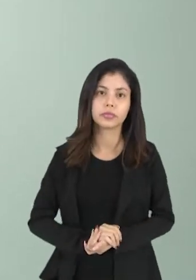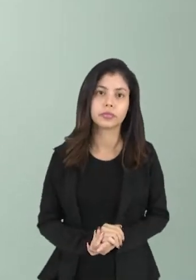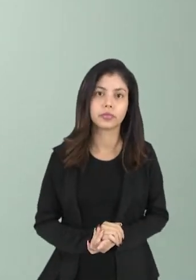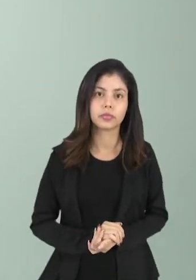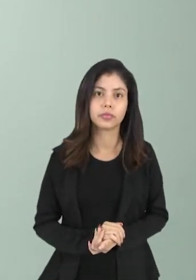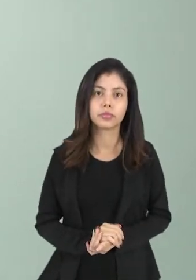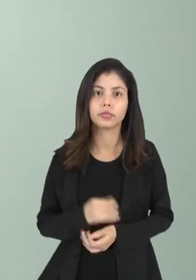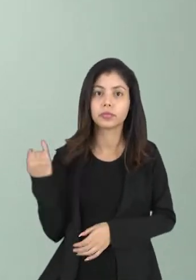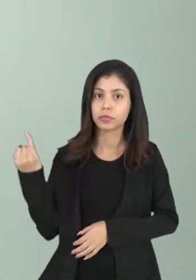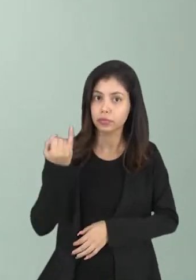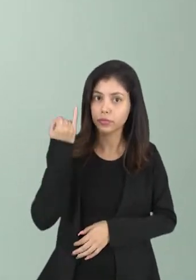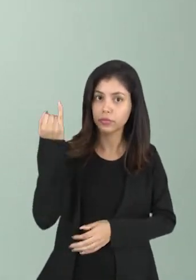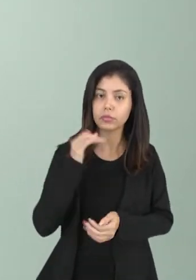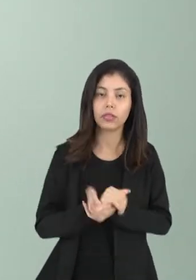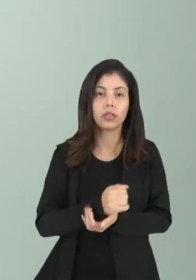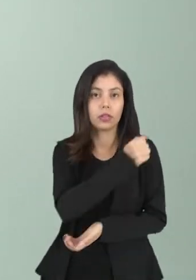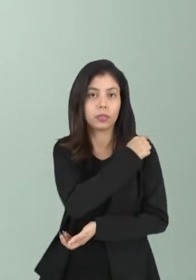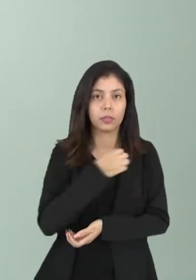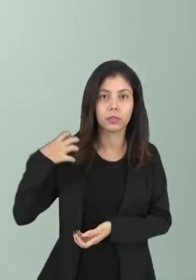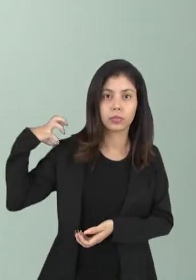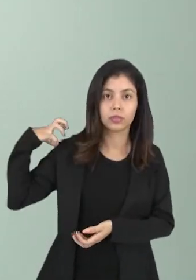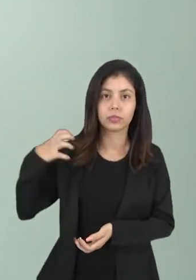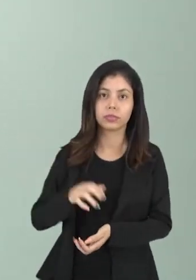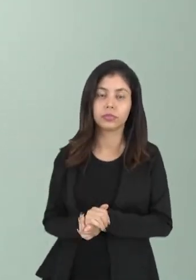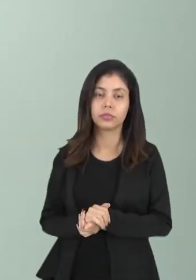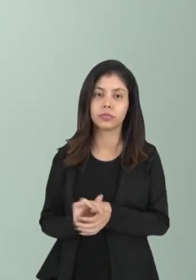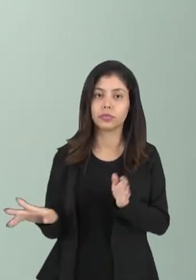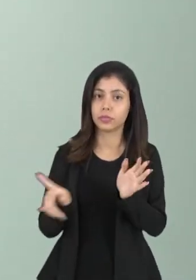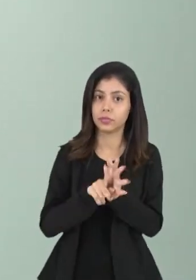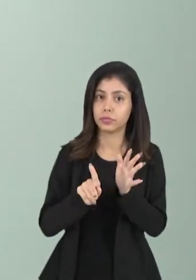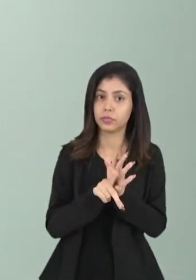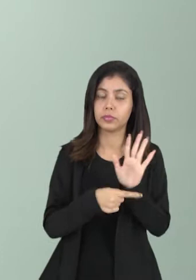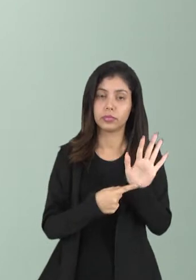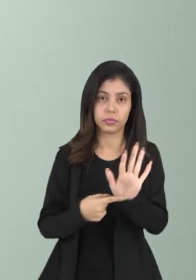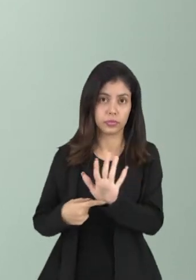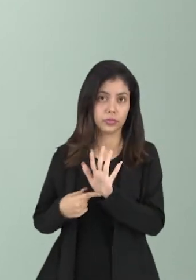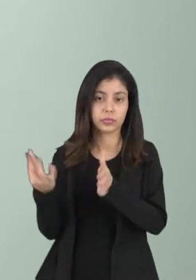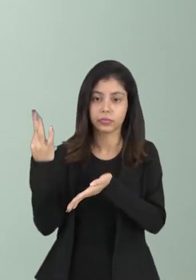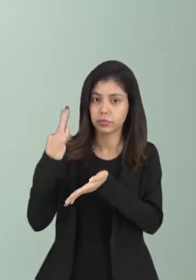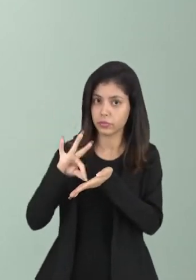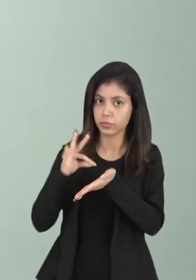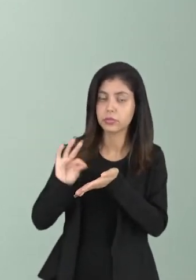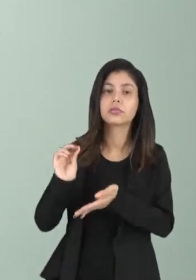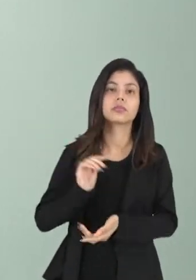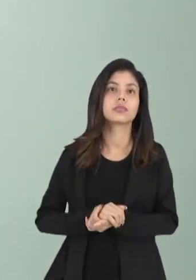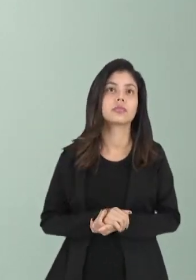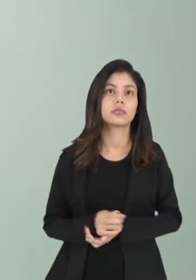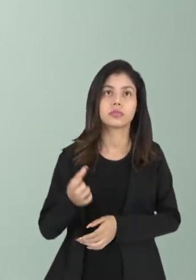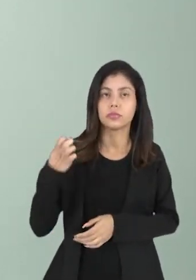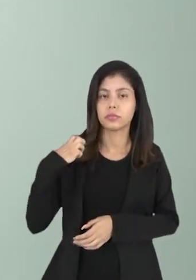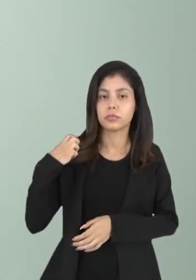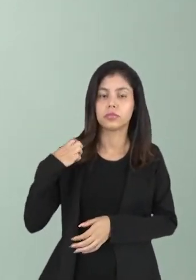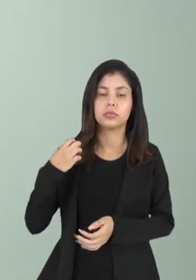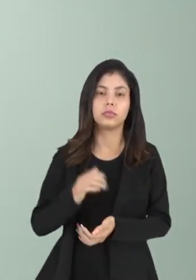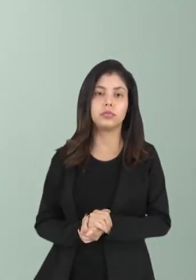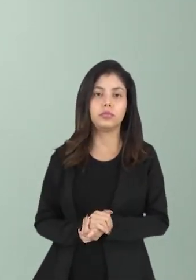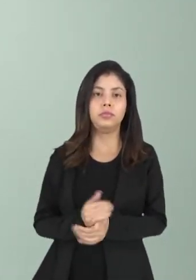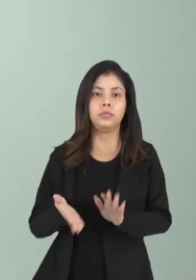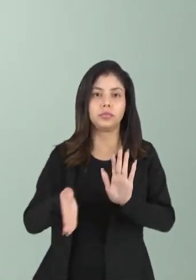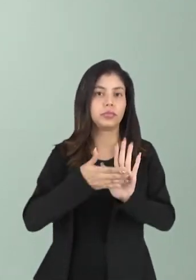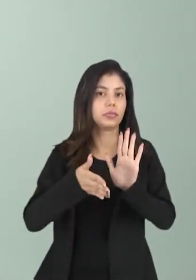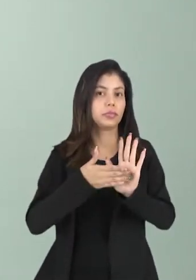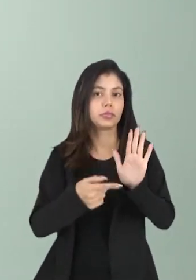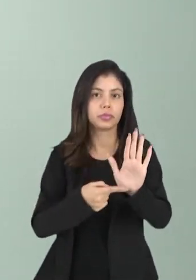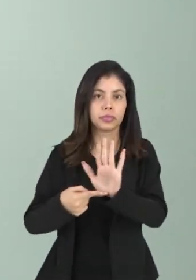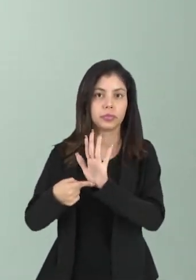principalmente Aristóteles, que foi o promotor, quando ele escreveu Ética Nicômaco, ele foi o promotor